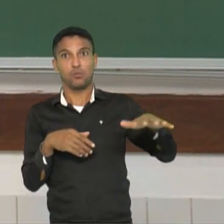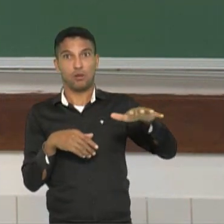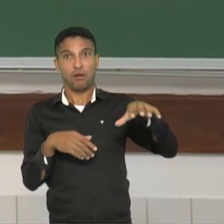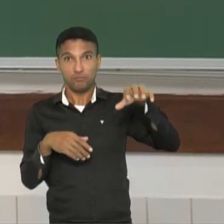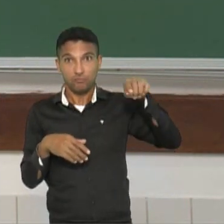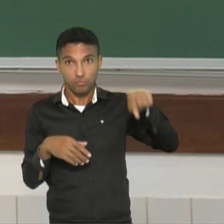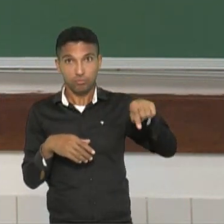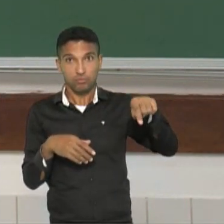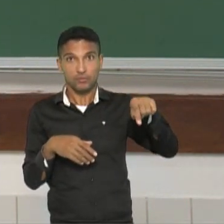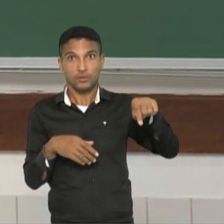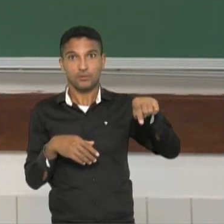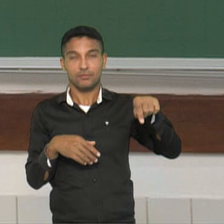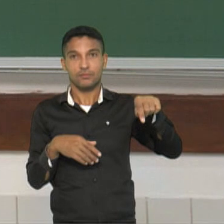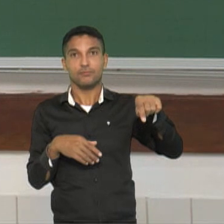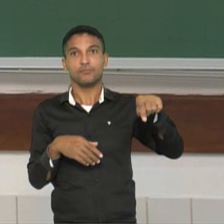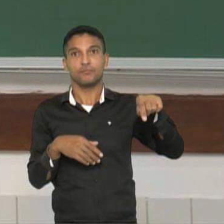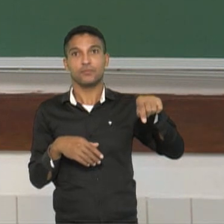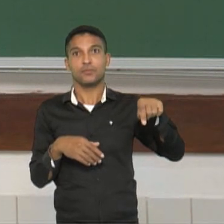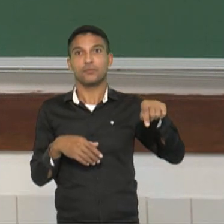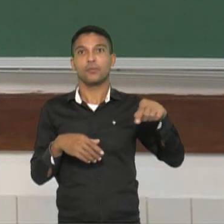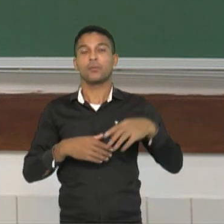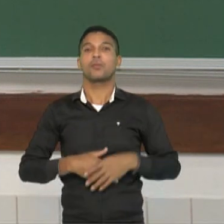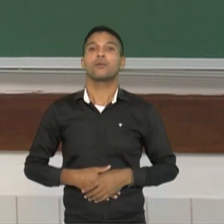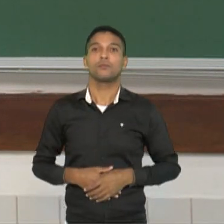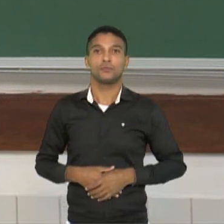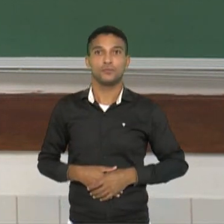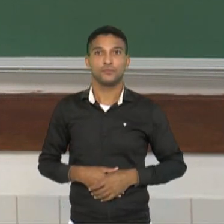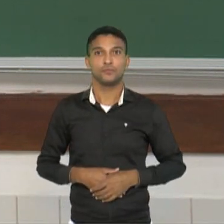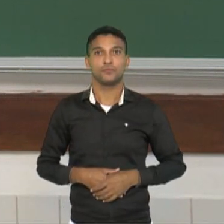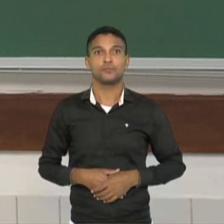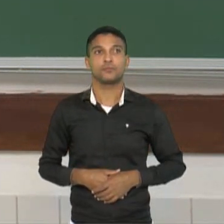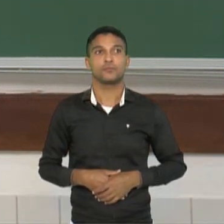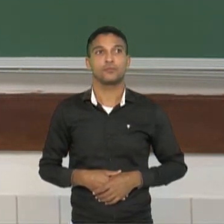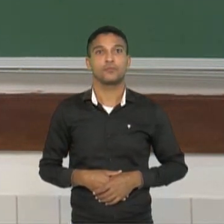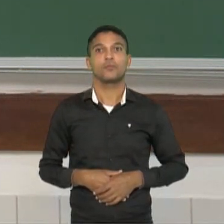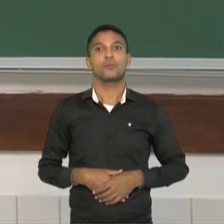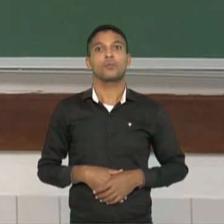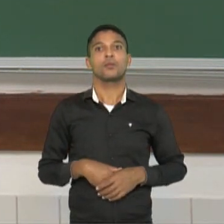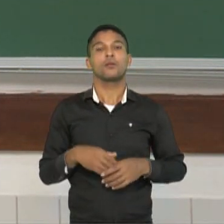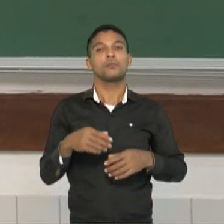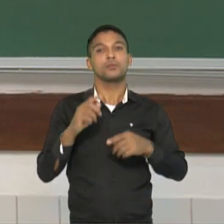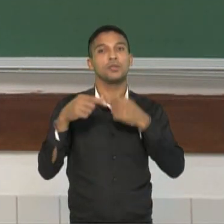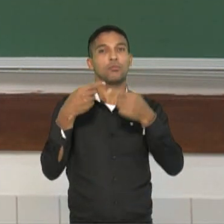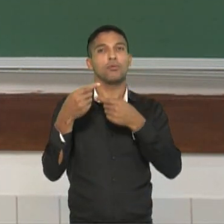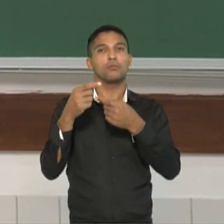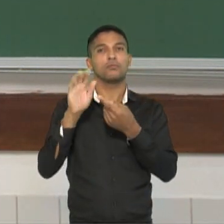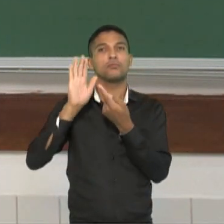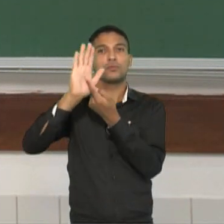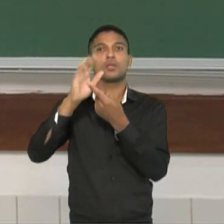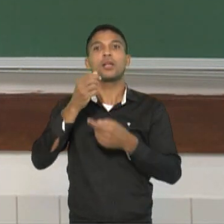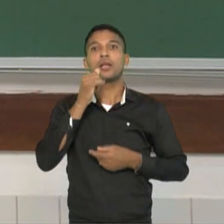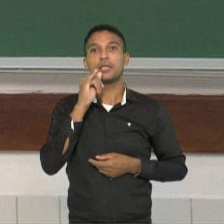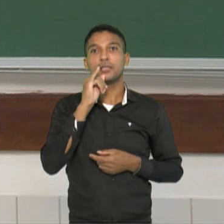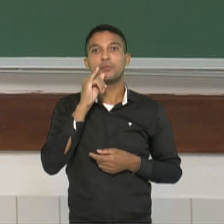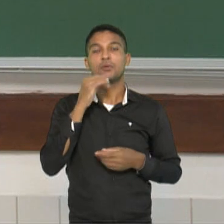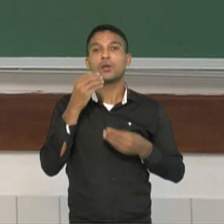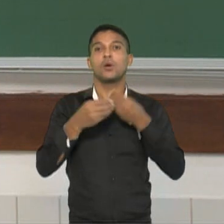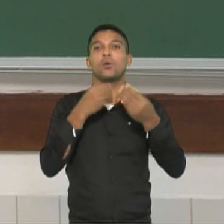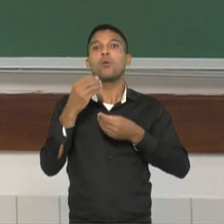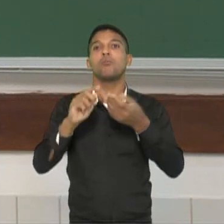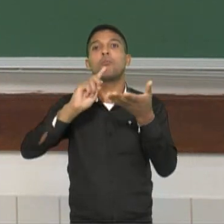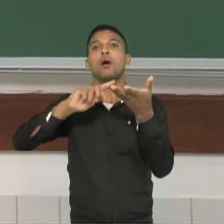que elas consideram para se instalar em determinados locais. Daqui a pouco, a gente vai ver alguns exemplos, né? Exemplos de fatores